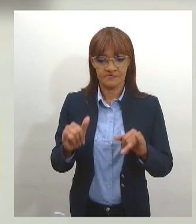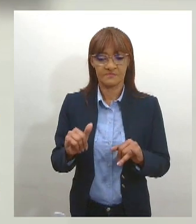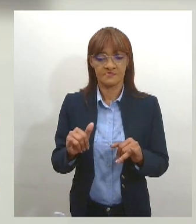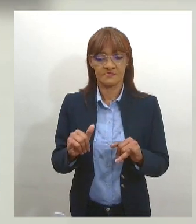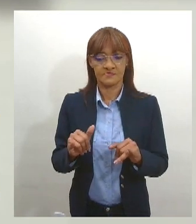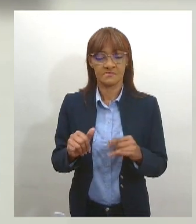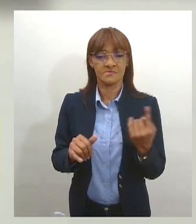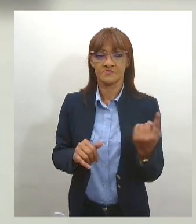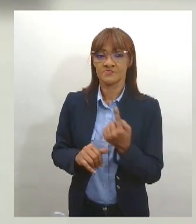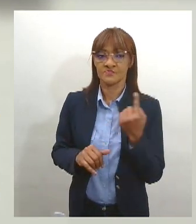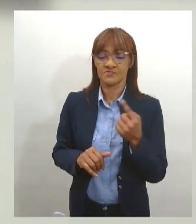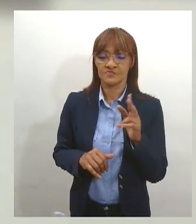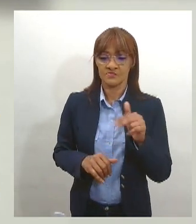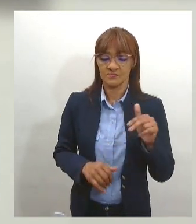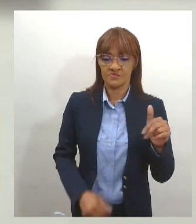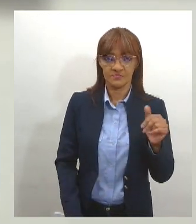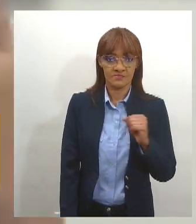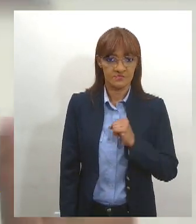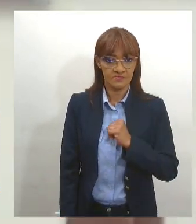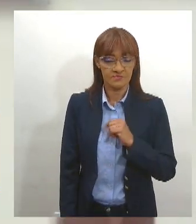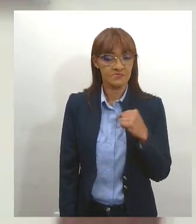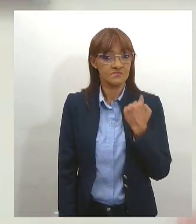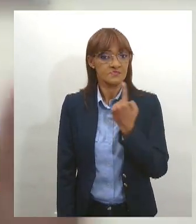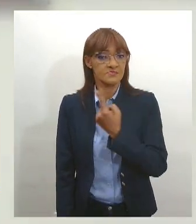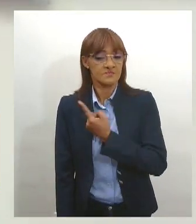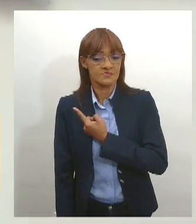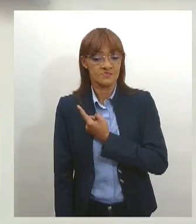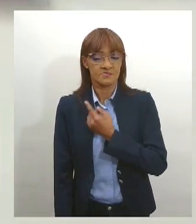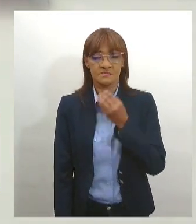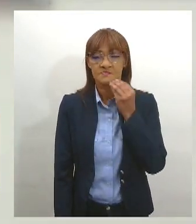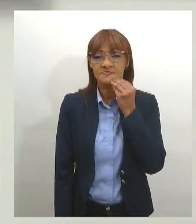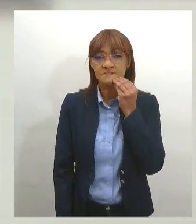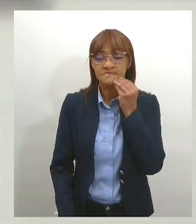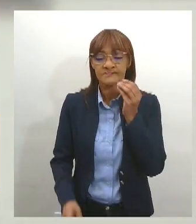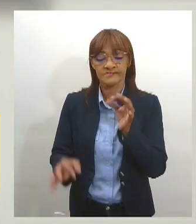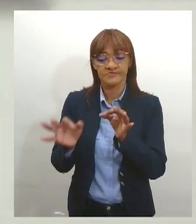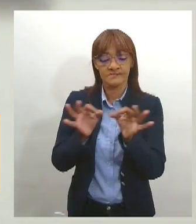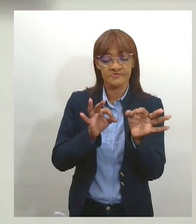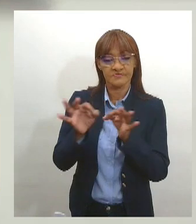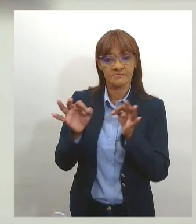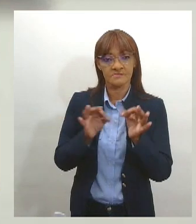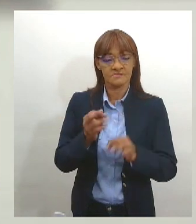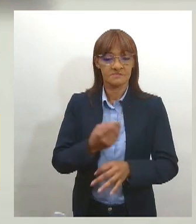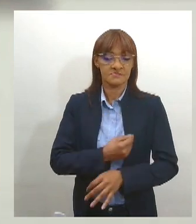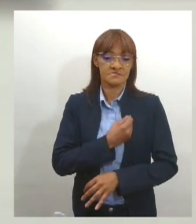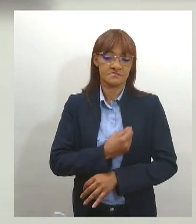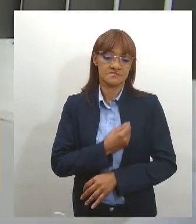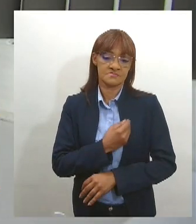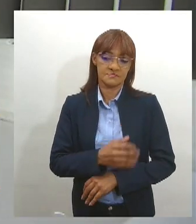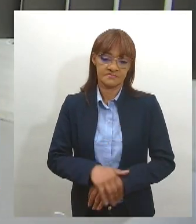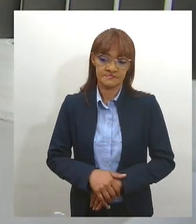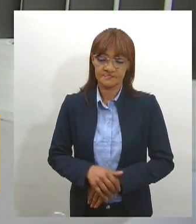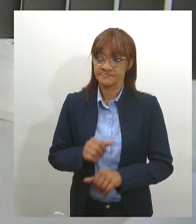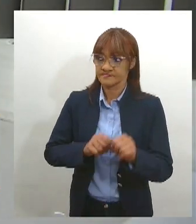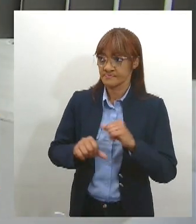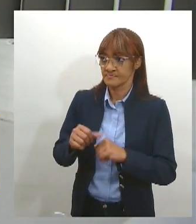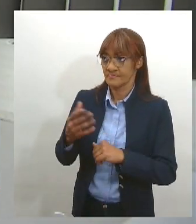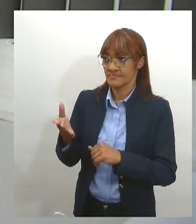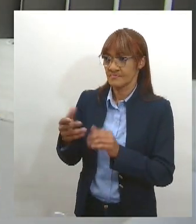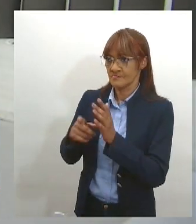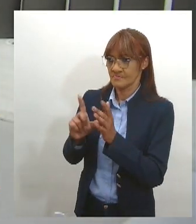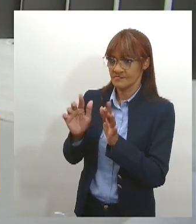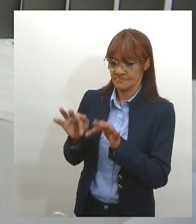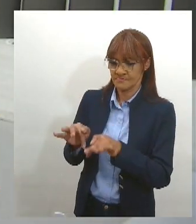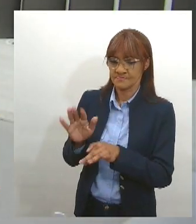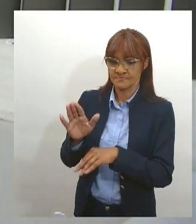gente vai tentar organizar a vida dela para que ela possa sair dessa situação de risco. Só para a gente finalizar, Amanda, o nosso tempo é